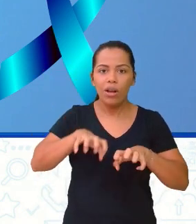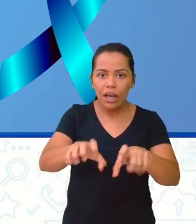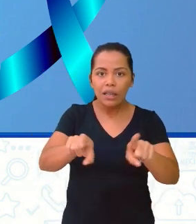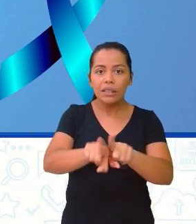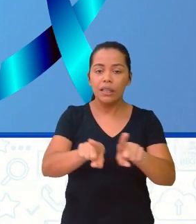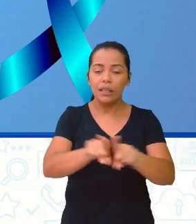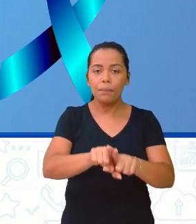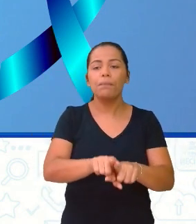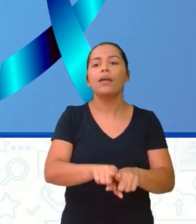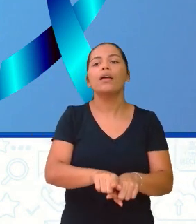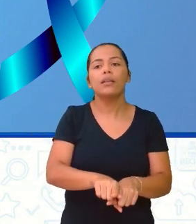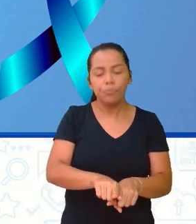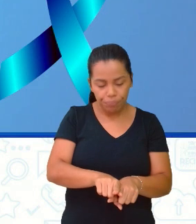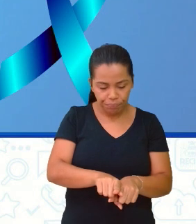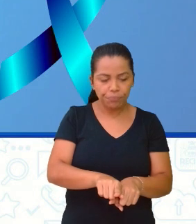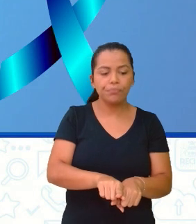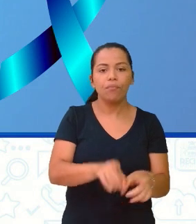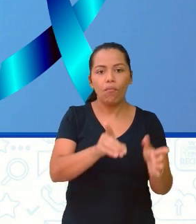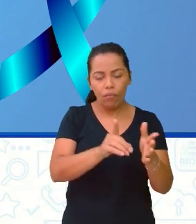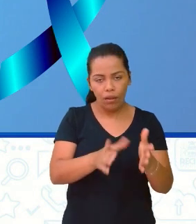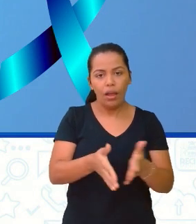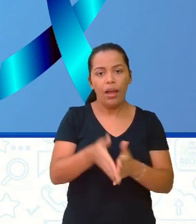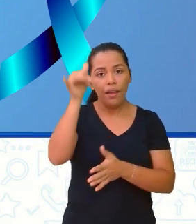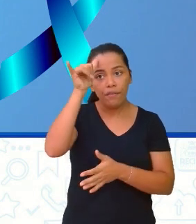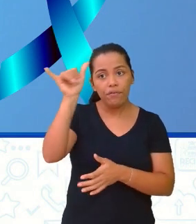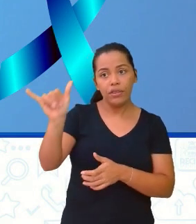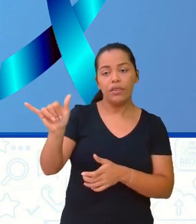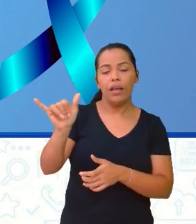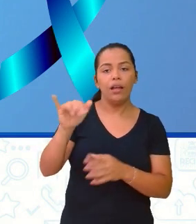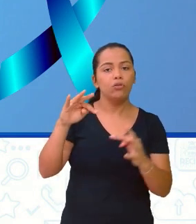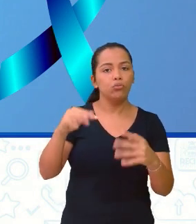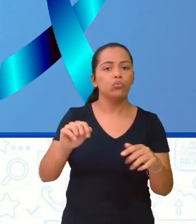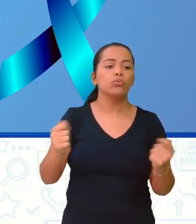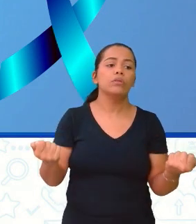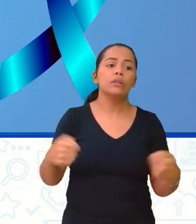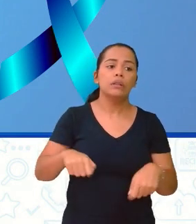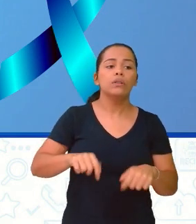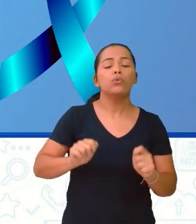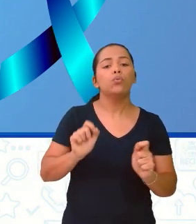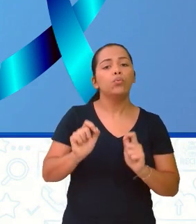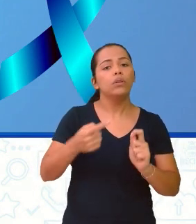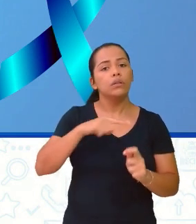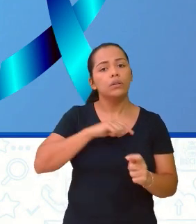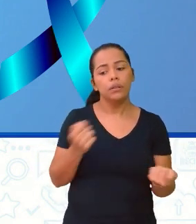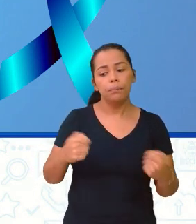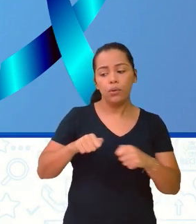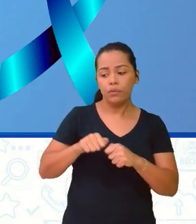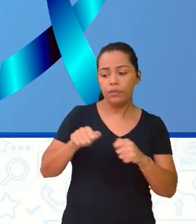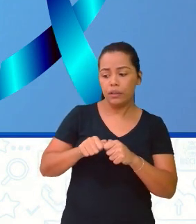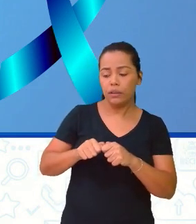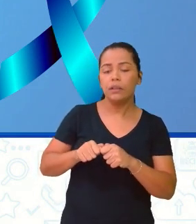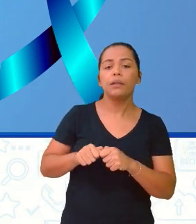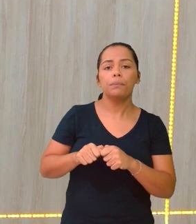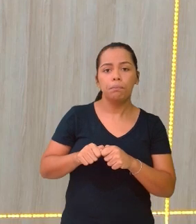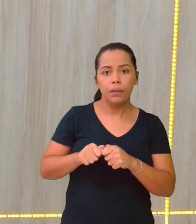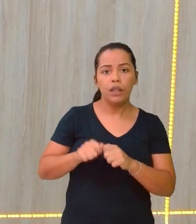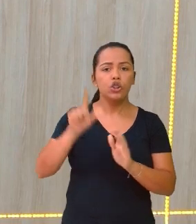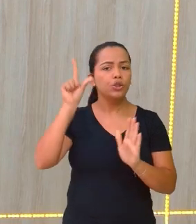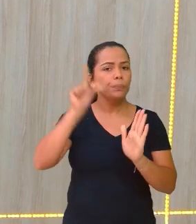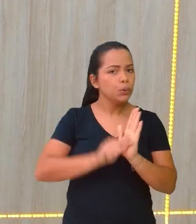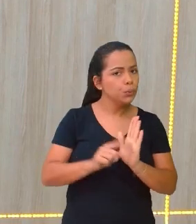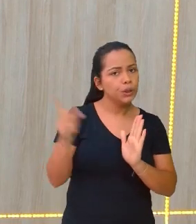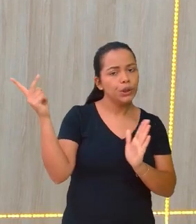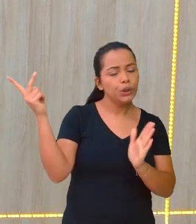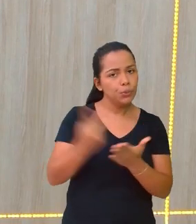a esse diagnóstico e o que pode ser feito para minimizar aí os problemas quando o resultado apresentar